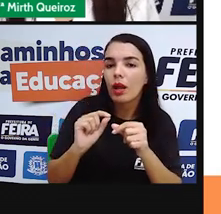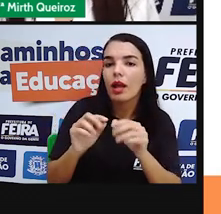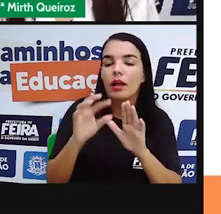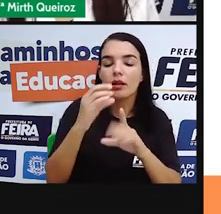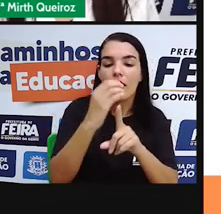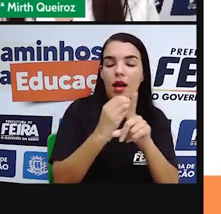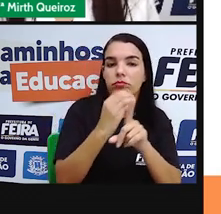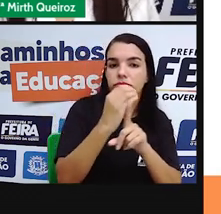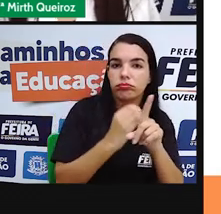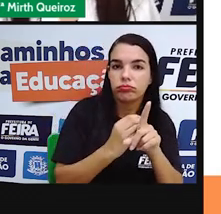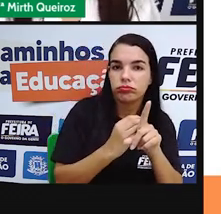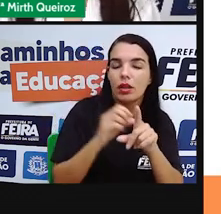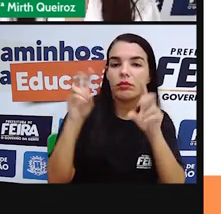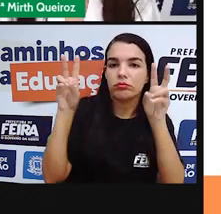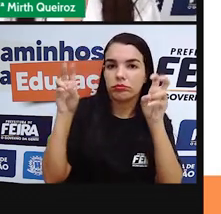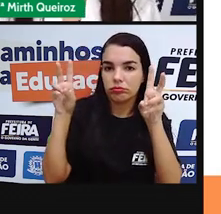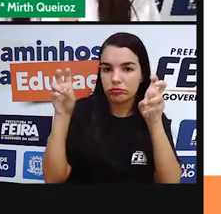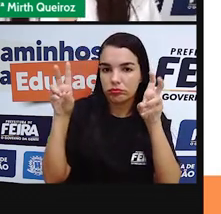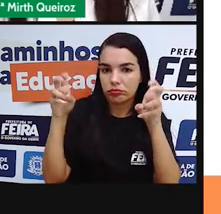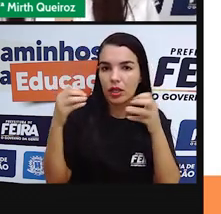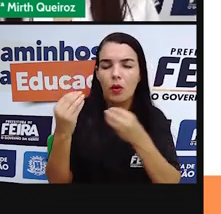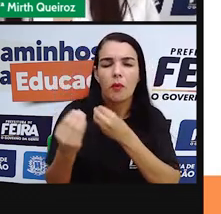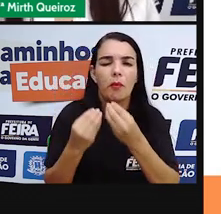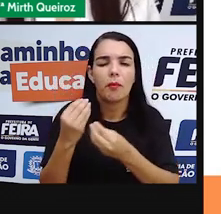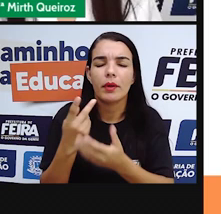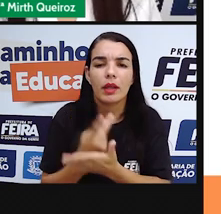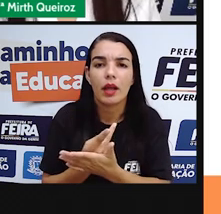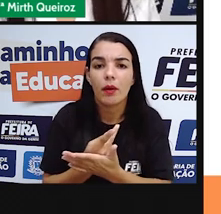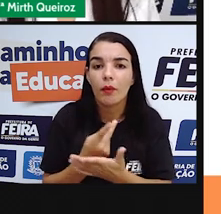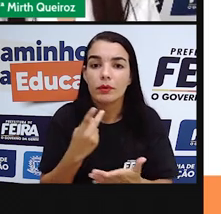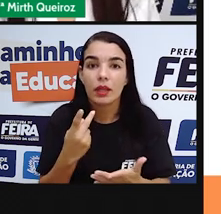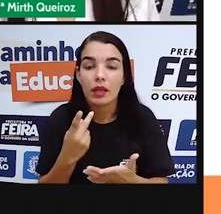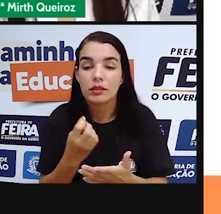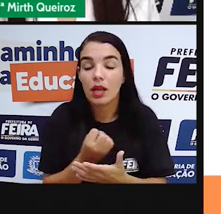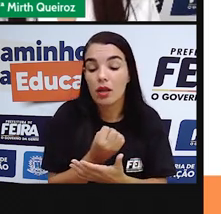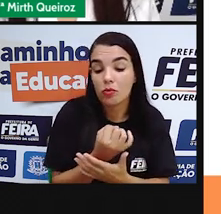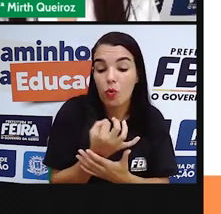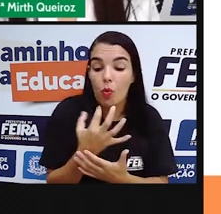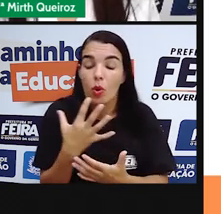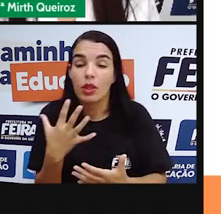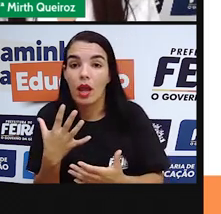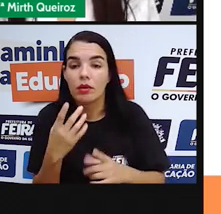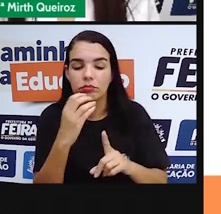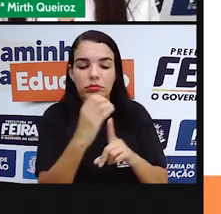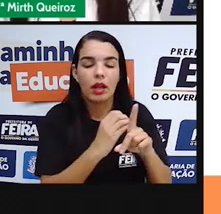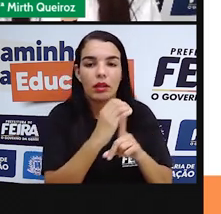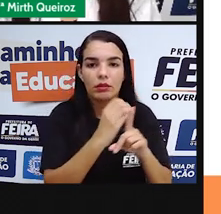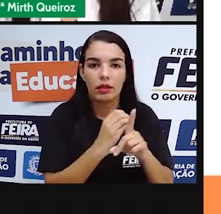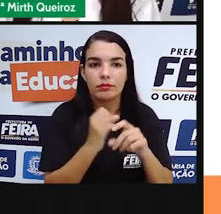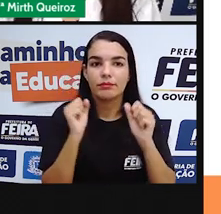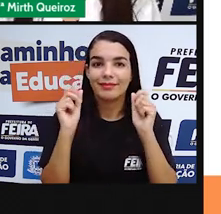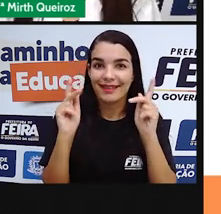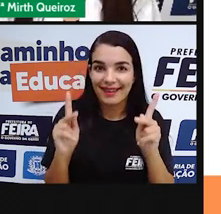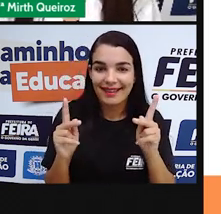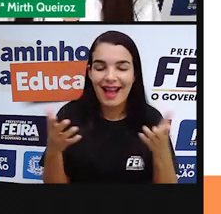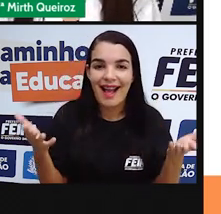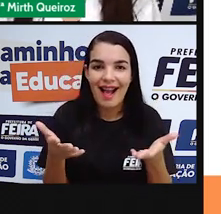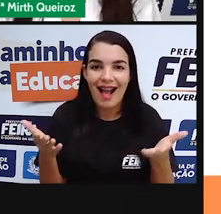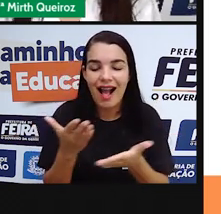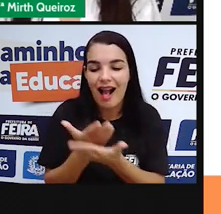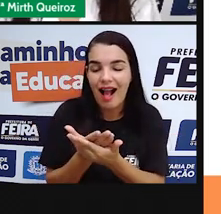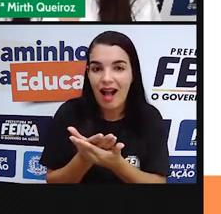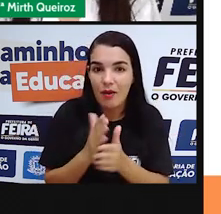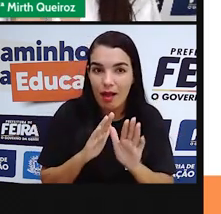a esse assunto, como é que é contado esse tipo de calendário. Tá certo? A nossa aula se